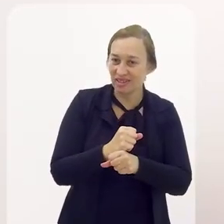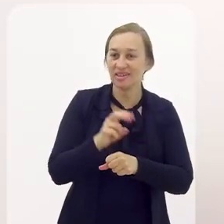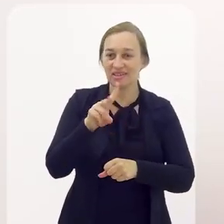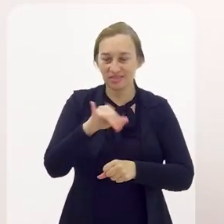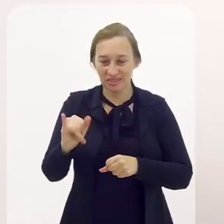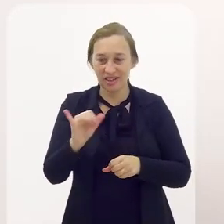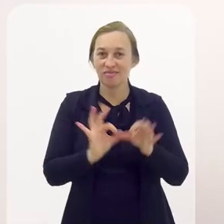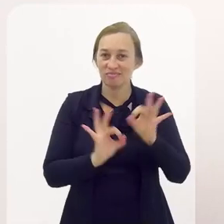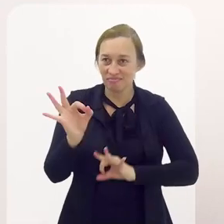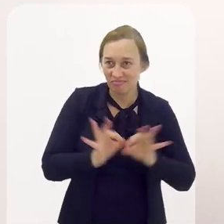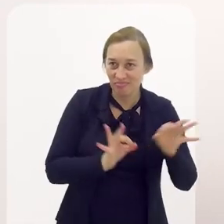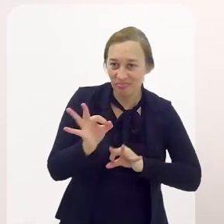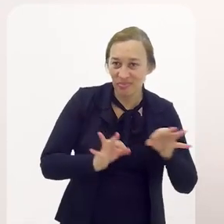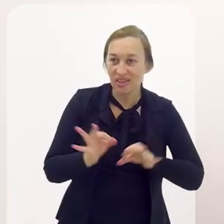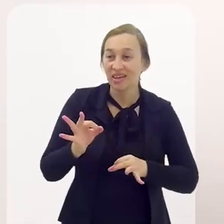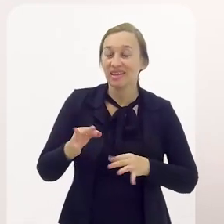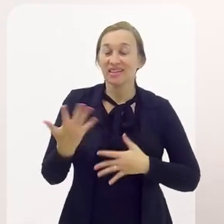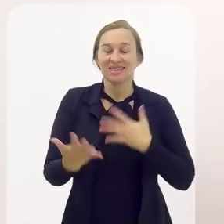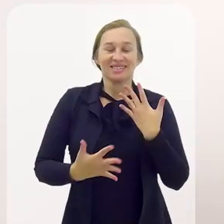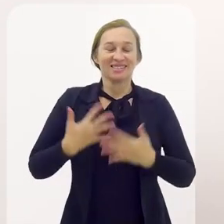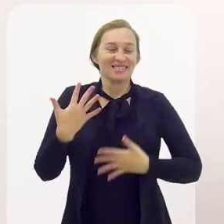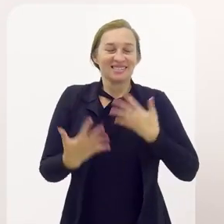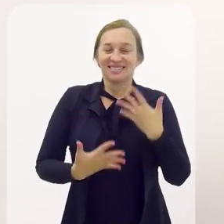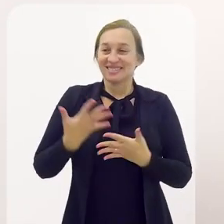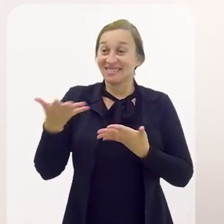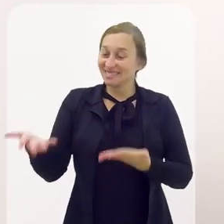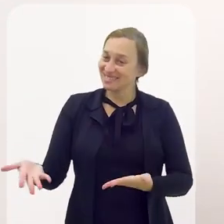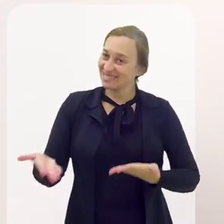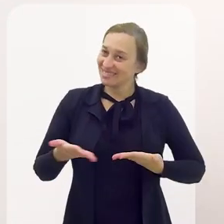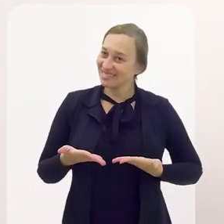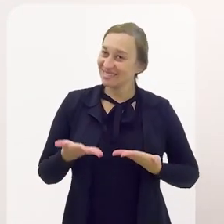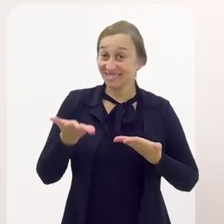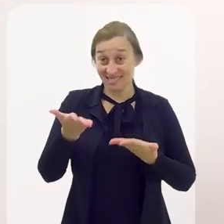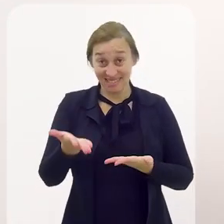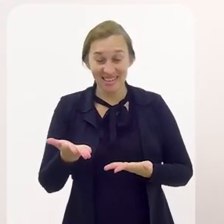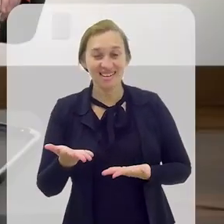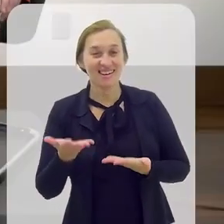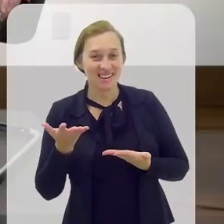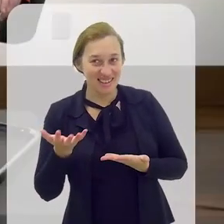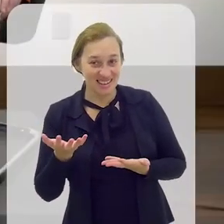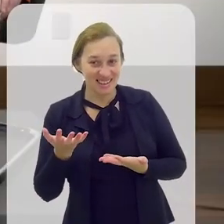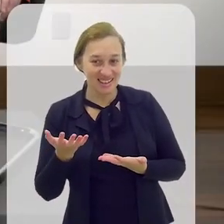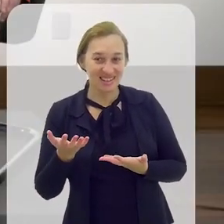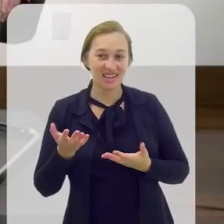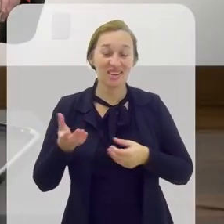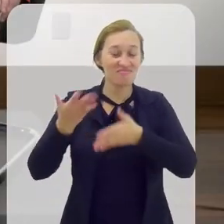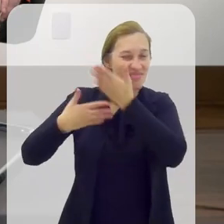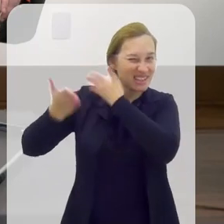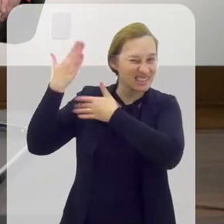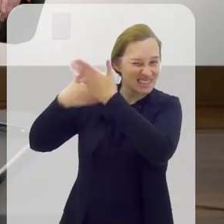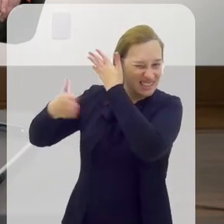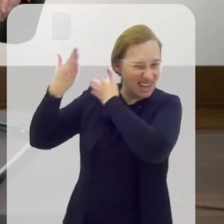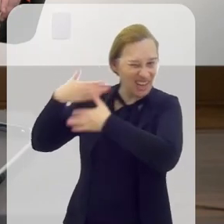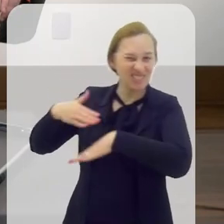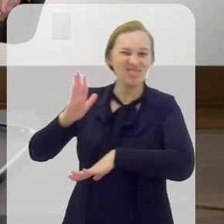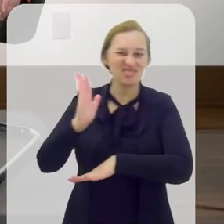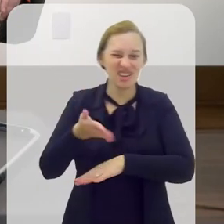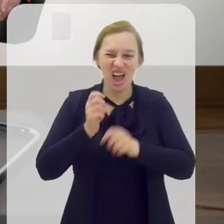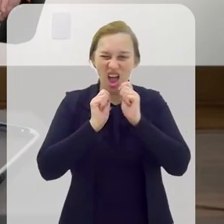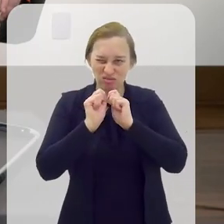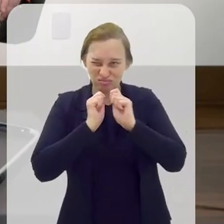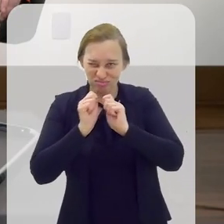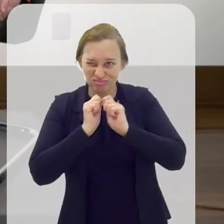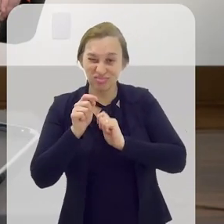vai ter alguma coisa. Olha, eu queria te dizer que foi um prazer imenso te receber aqui. Já queria ter feito essa matéria com você